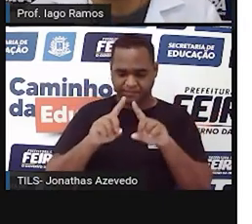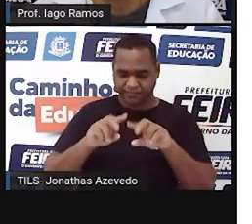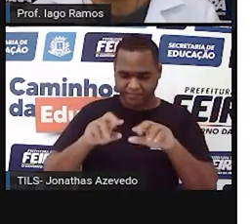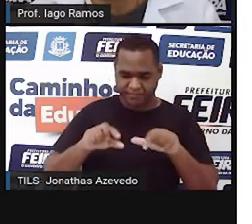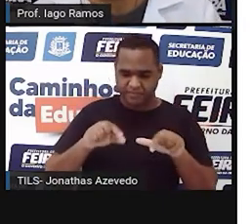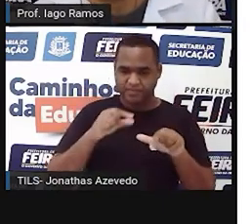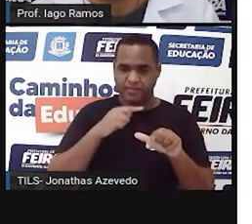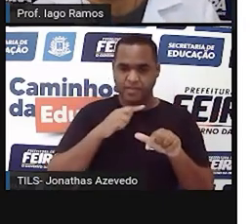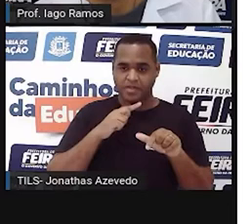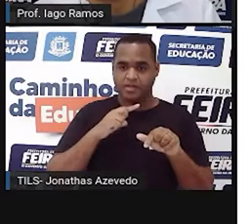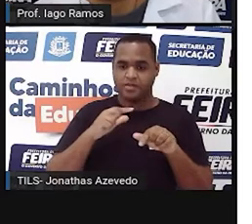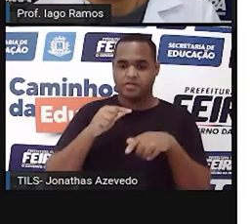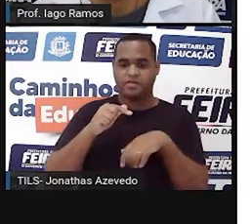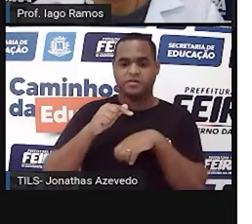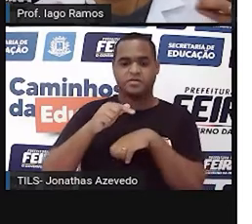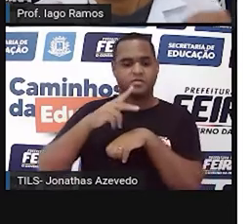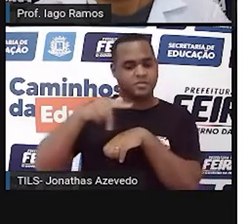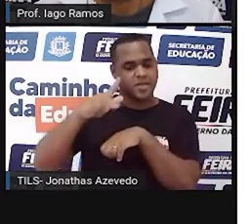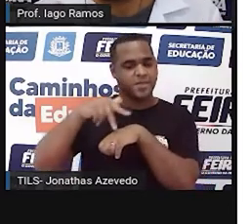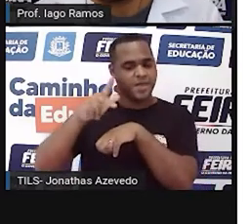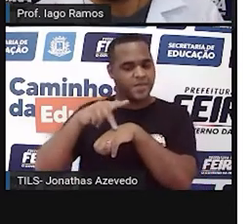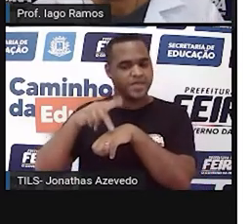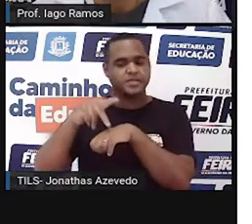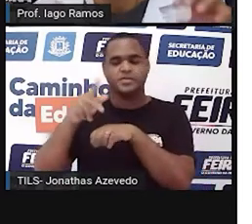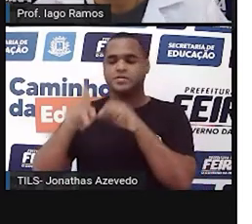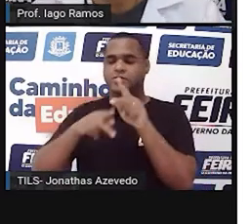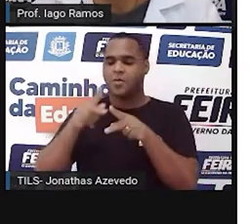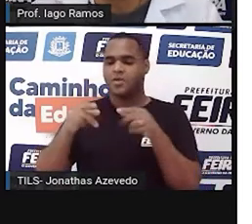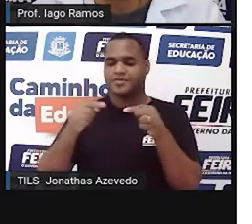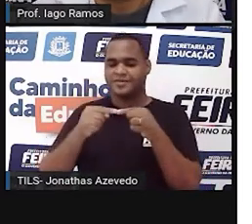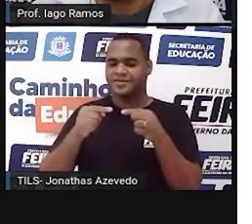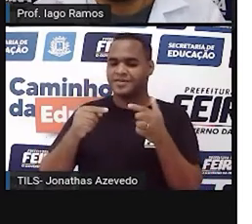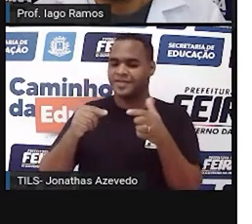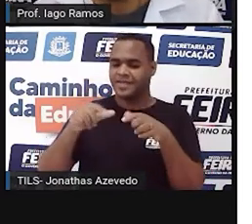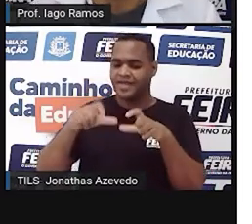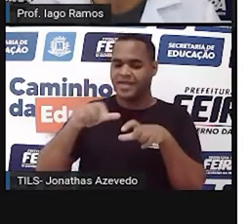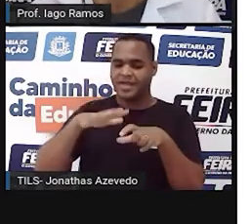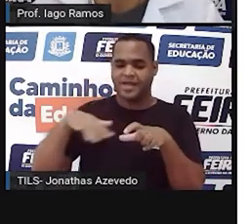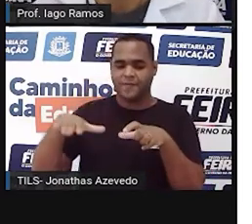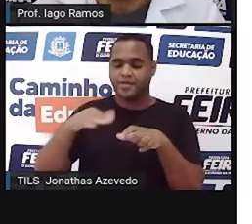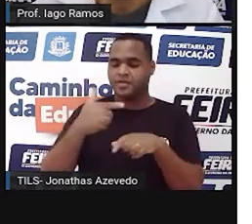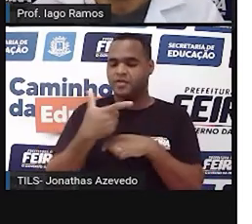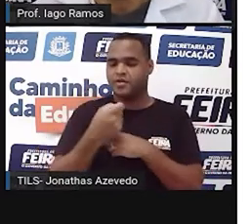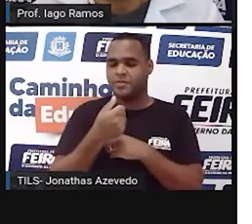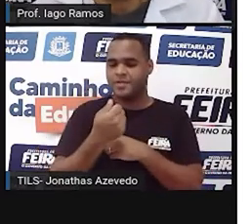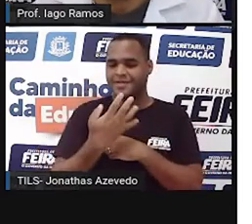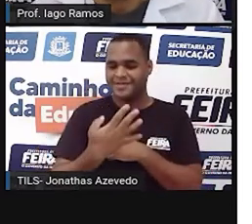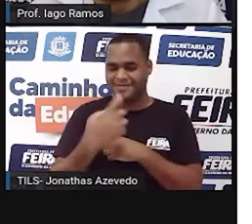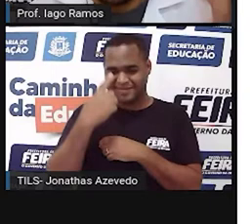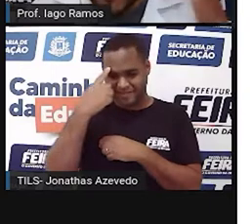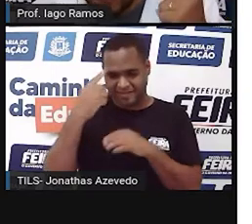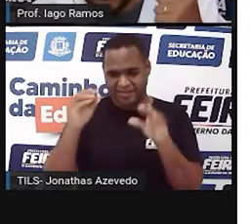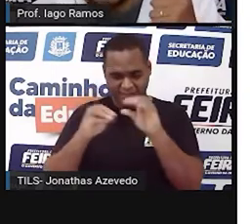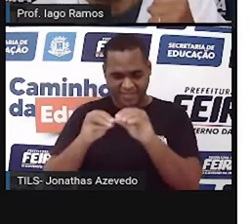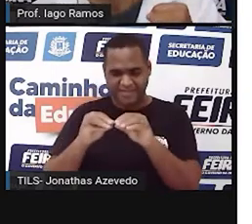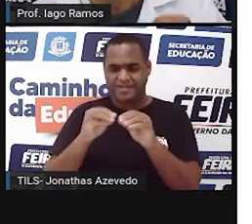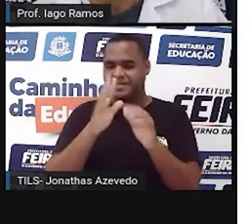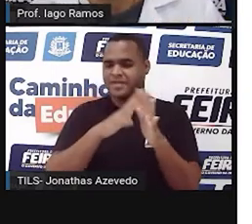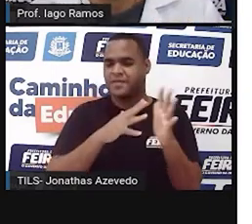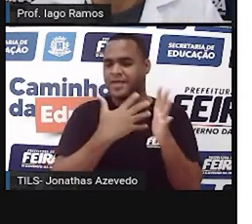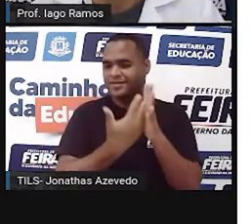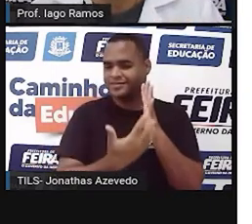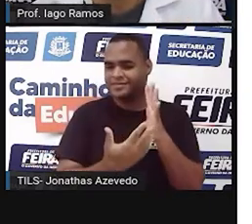países mais populosos da África em 2014, colocados em uma tabela. Vem comigo,